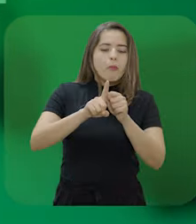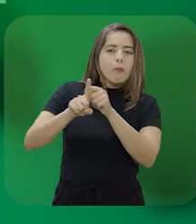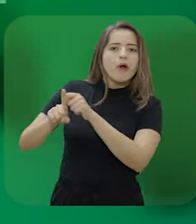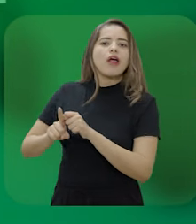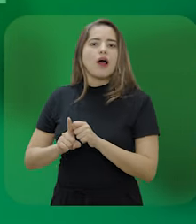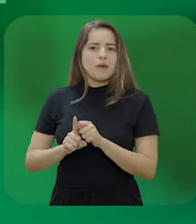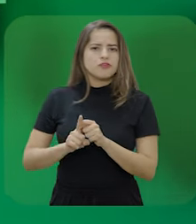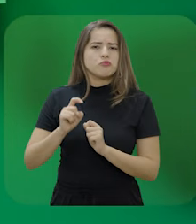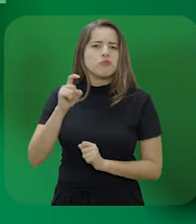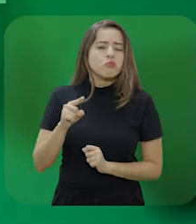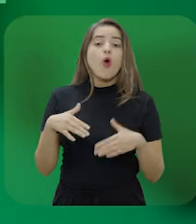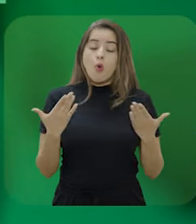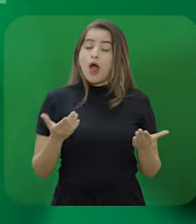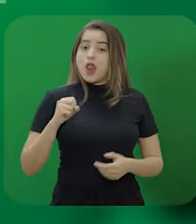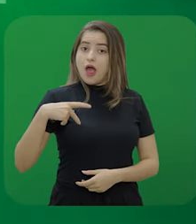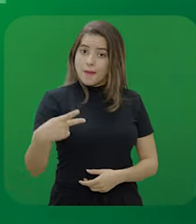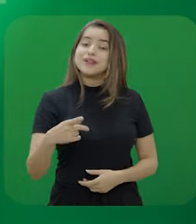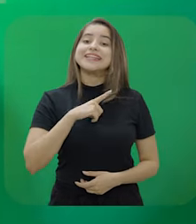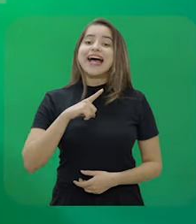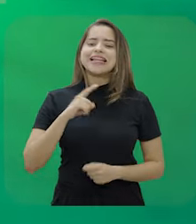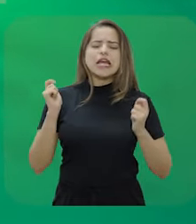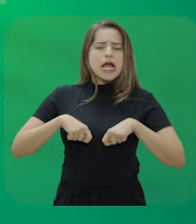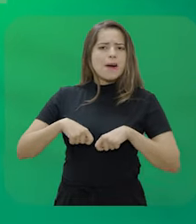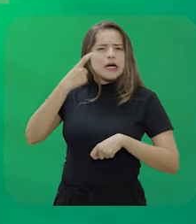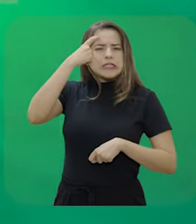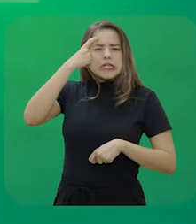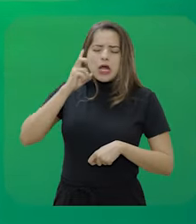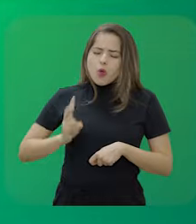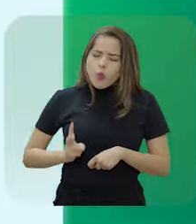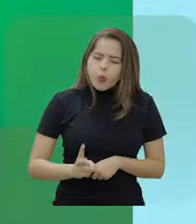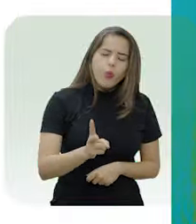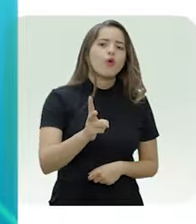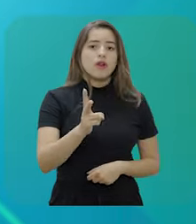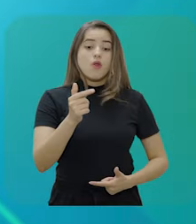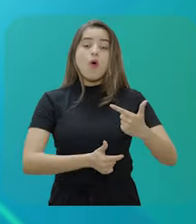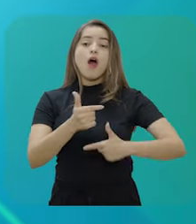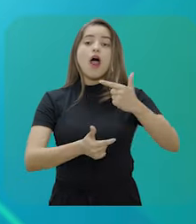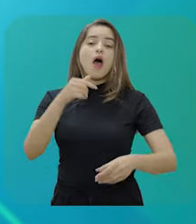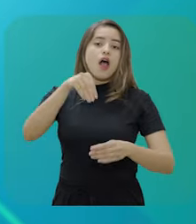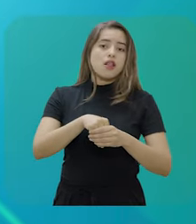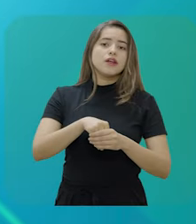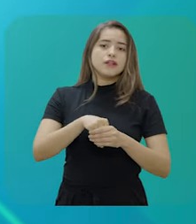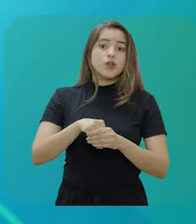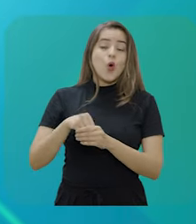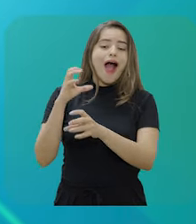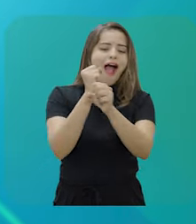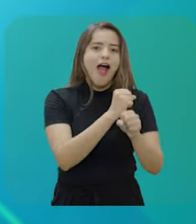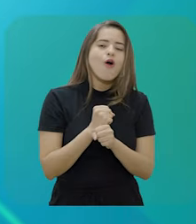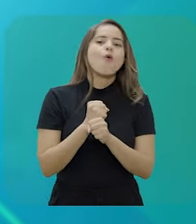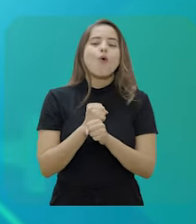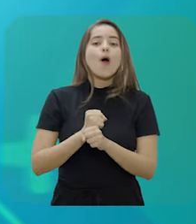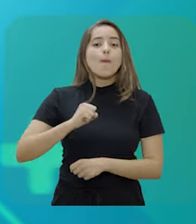ficará recebendo quando for aposentada por incapacidade permanente para o trabalho? O cálculo dos proventos